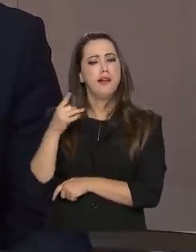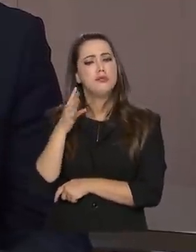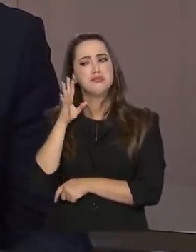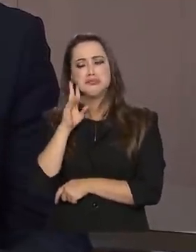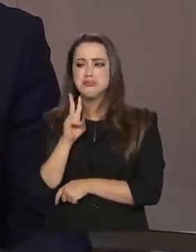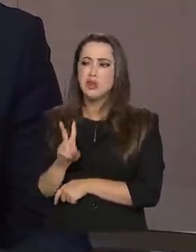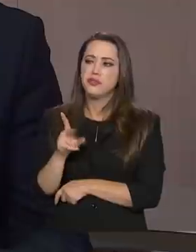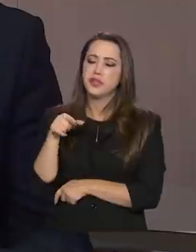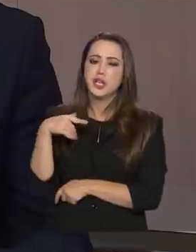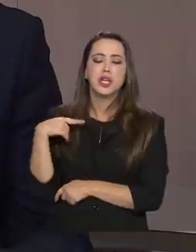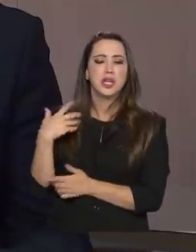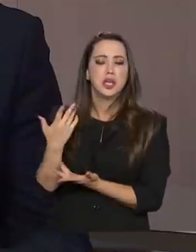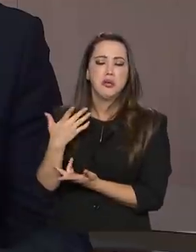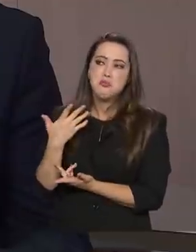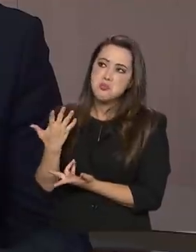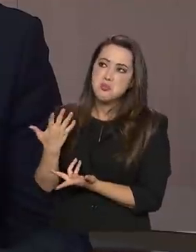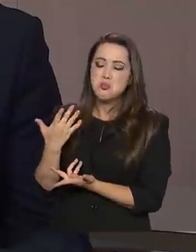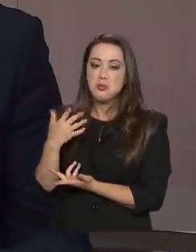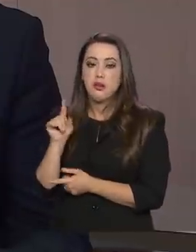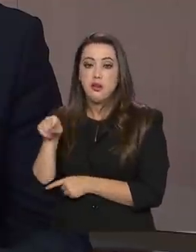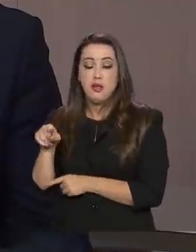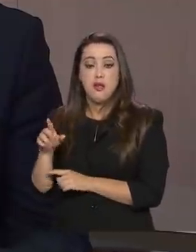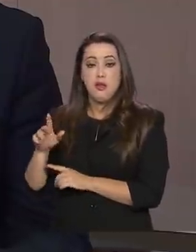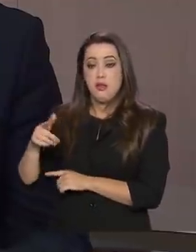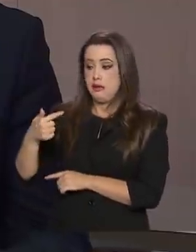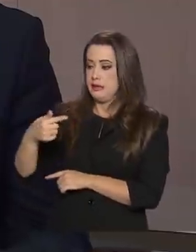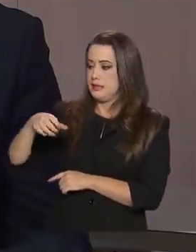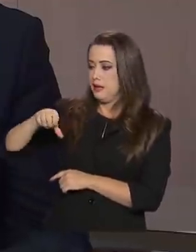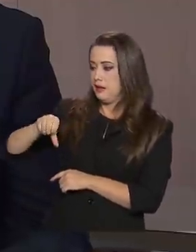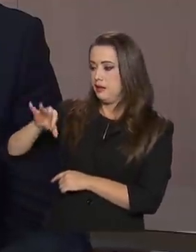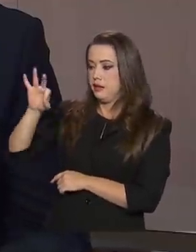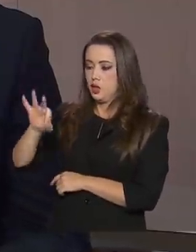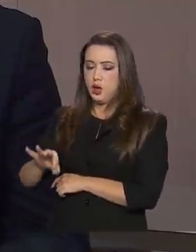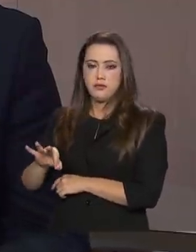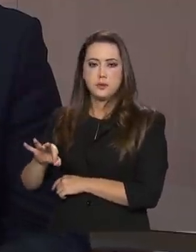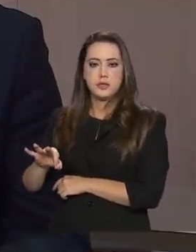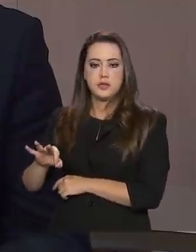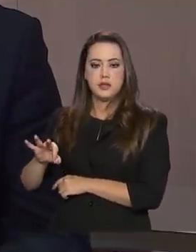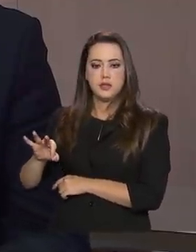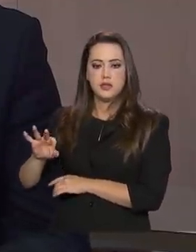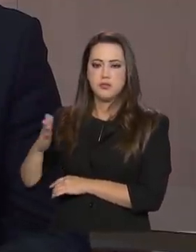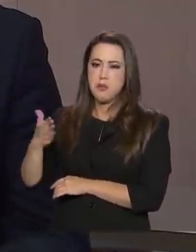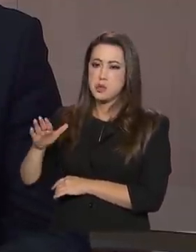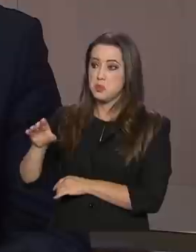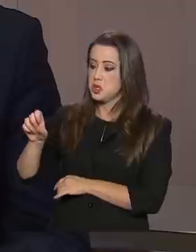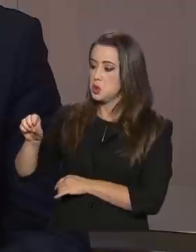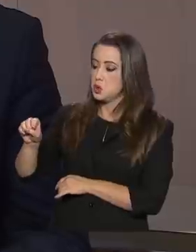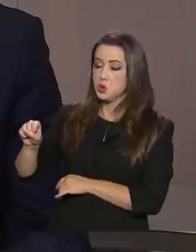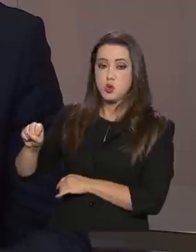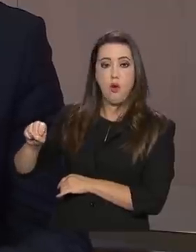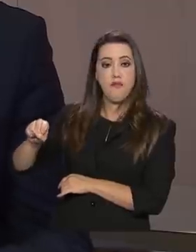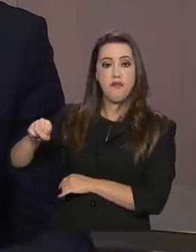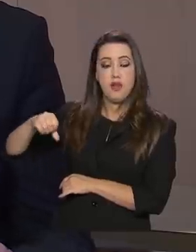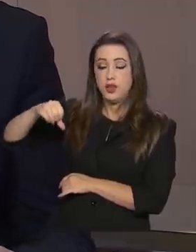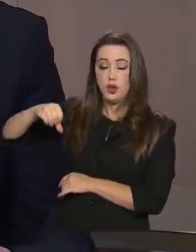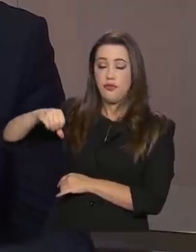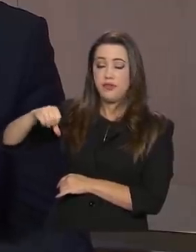ela deve saltar de 79% a dívida em relação ao PIB para algo como 98%. 98%.